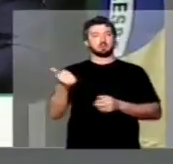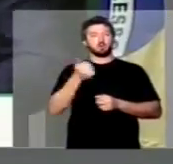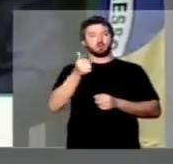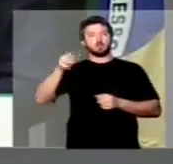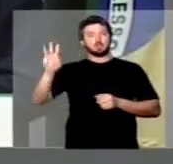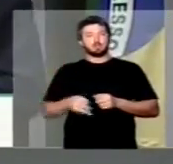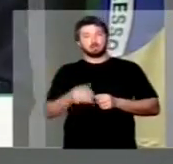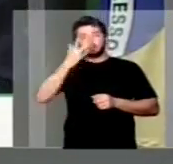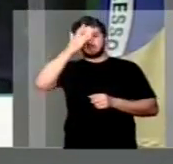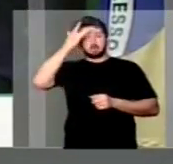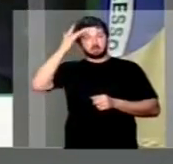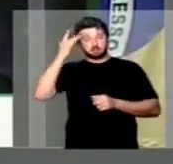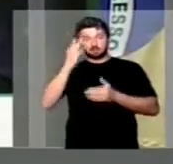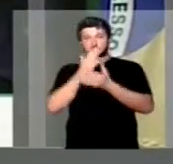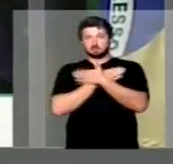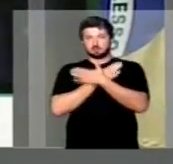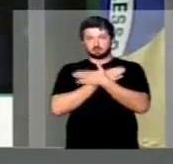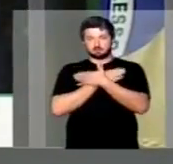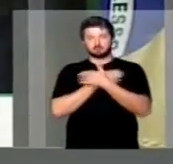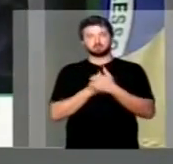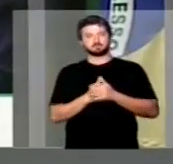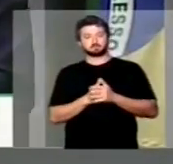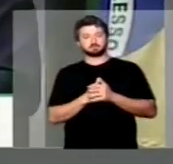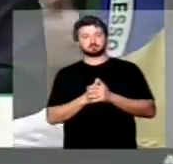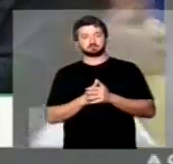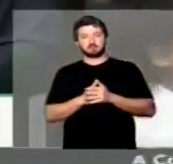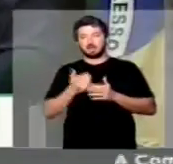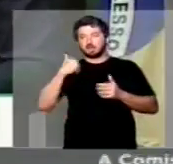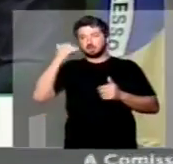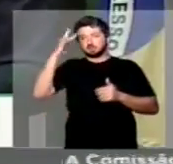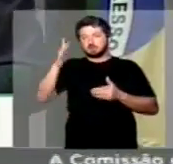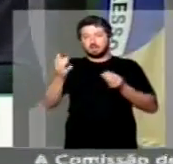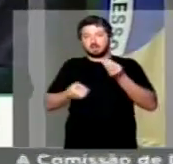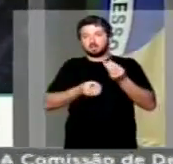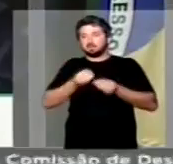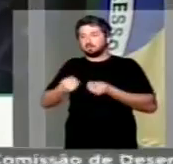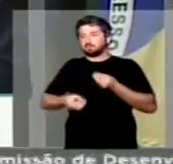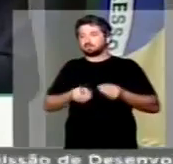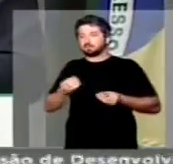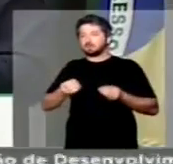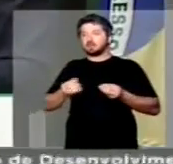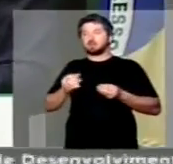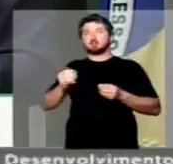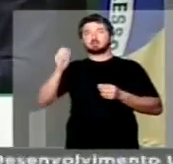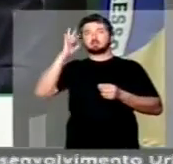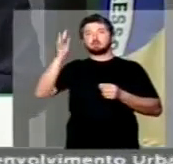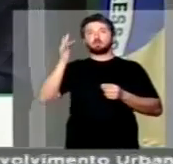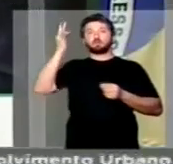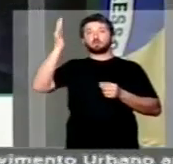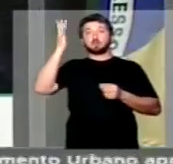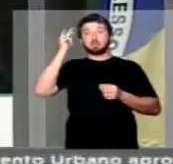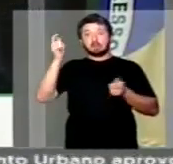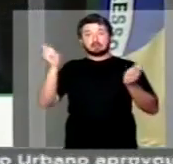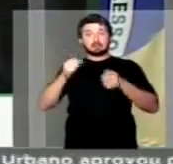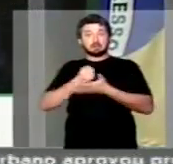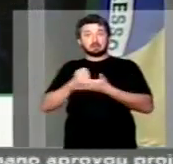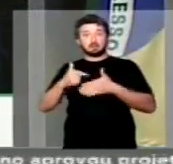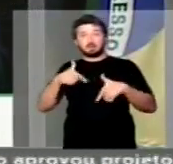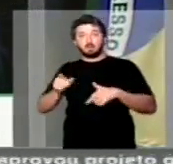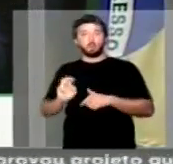,4 milhões de desempregados, que não sabem sequer qual é a perspectiva do dia de amanhã,